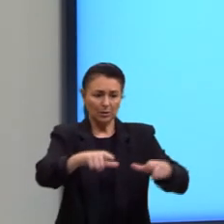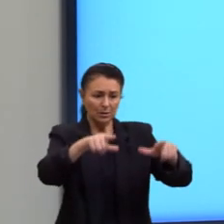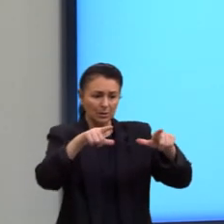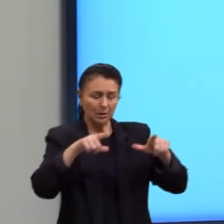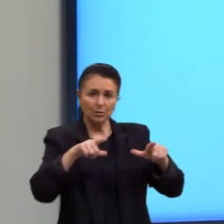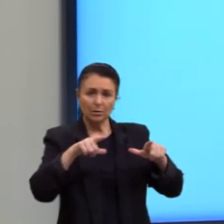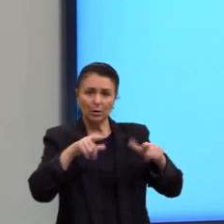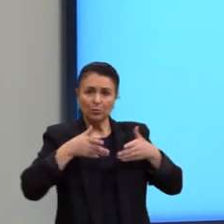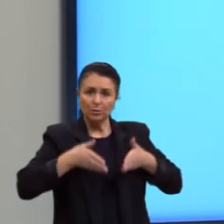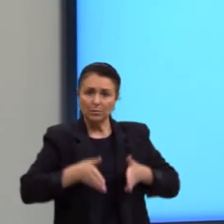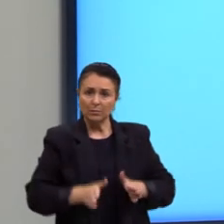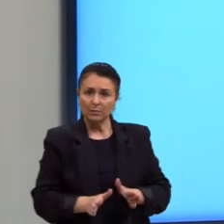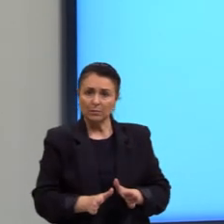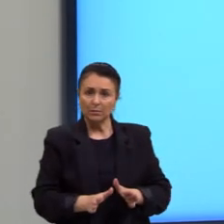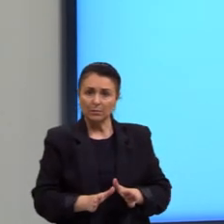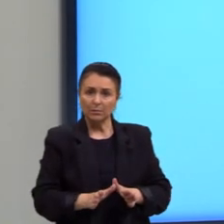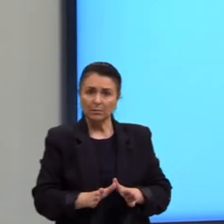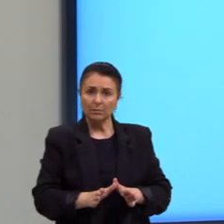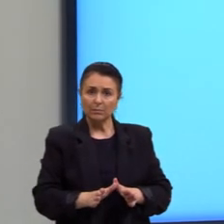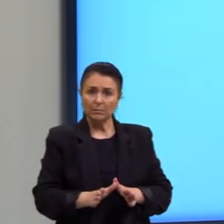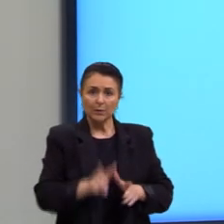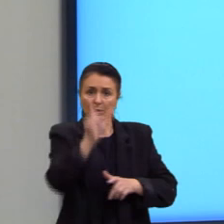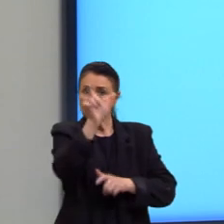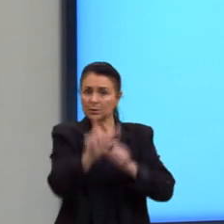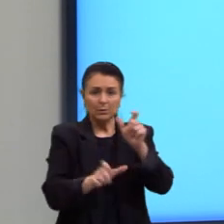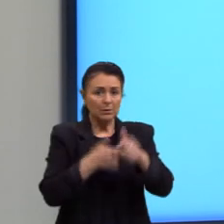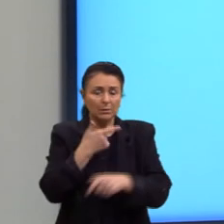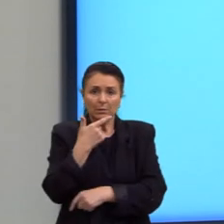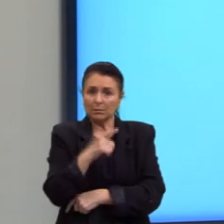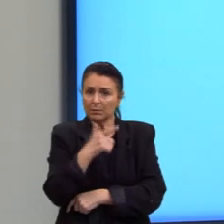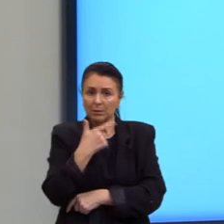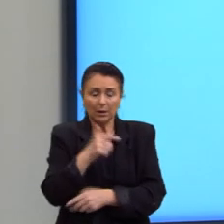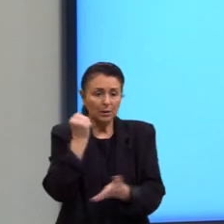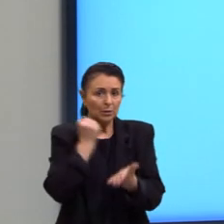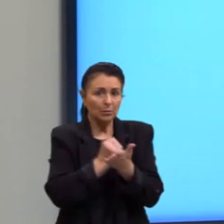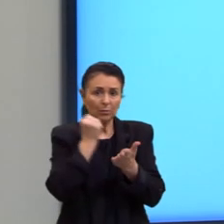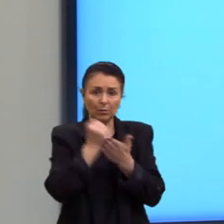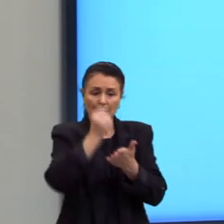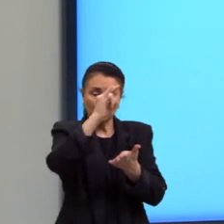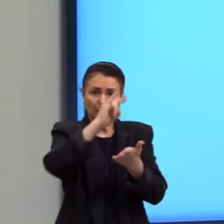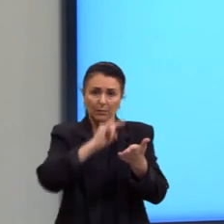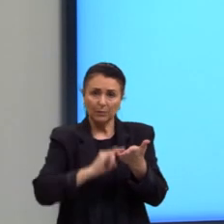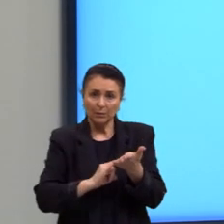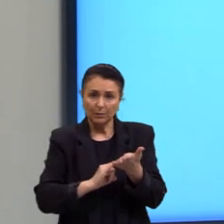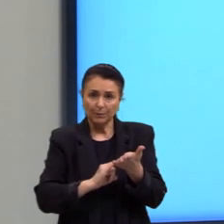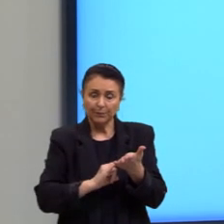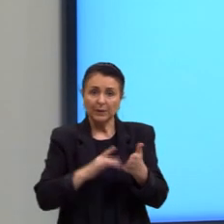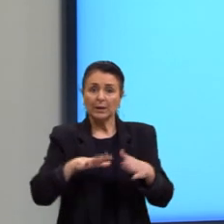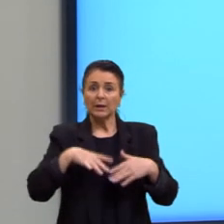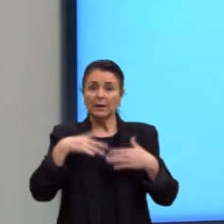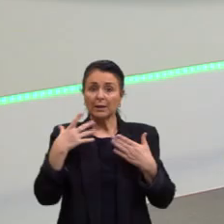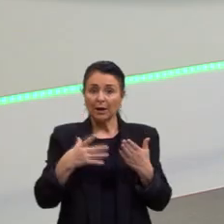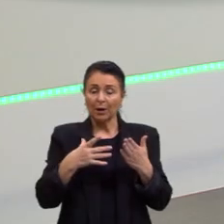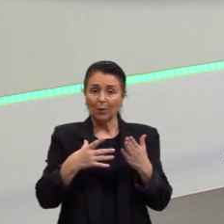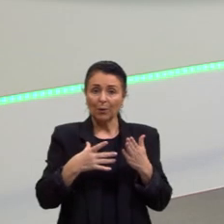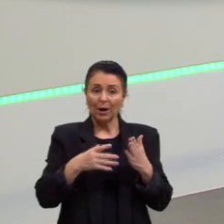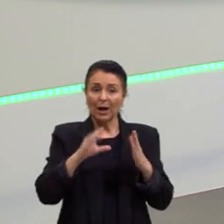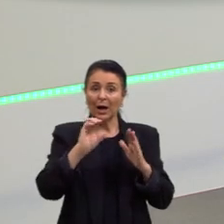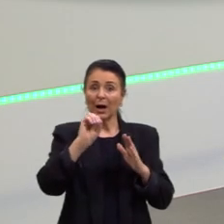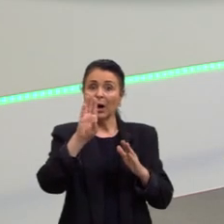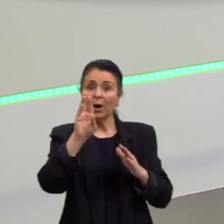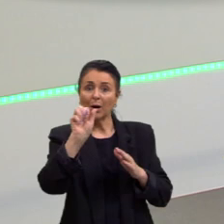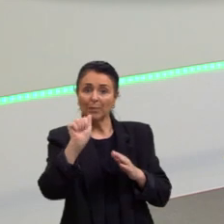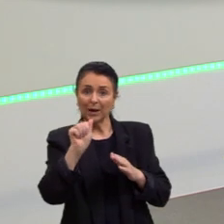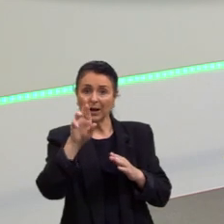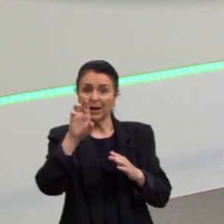sujeitos não têm registro civil de nascimento. Então, a obra lá, os retirantes. Ah, mas agora, de momento, eu não